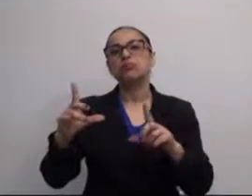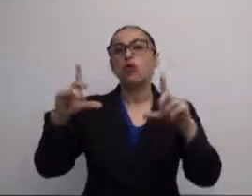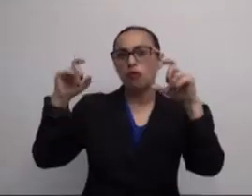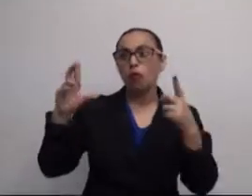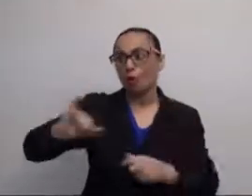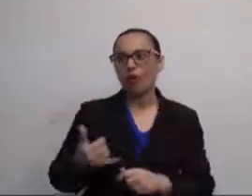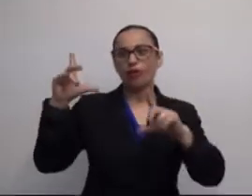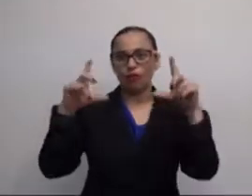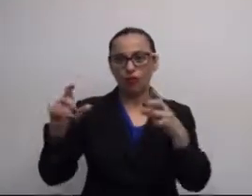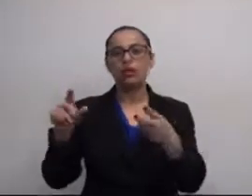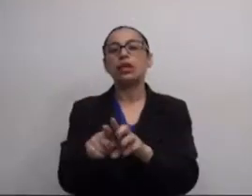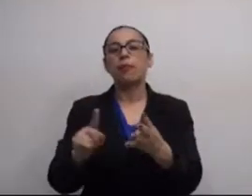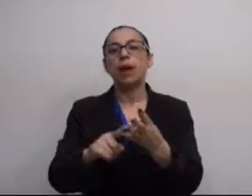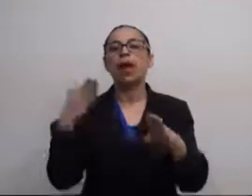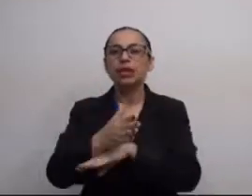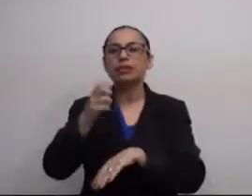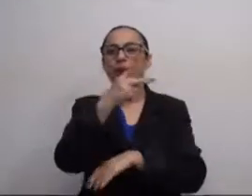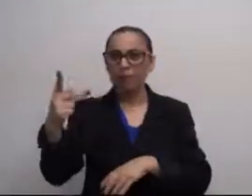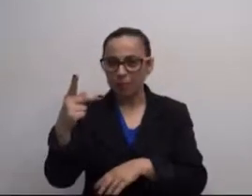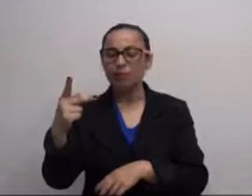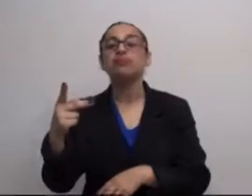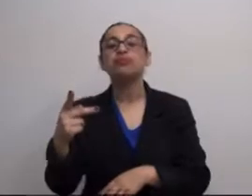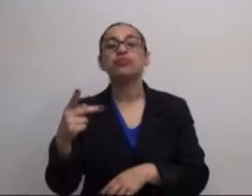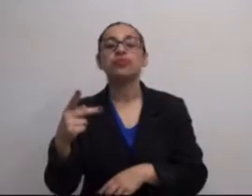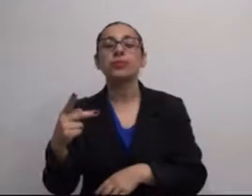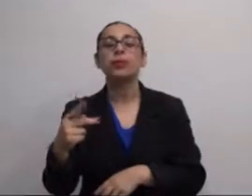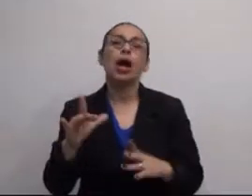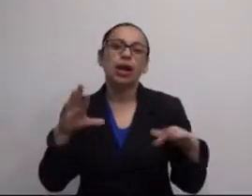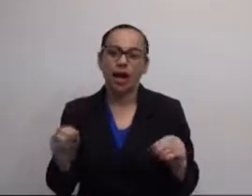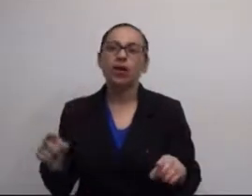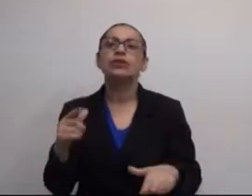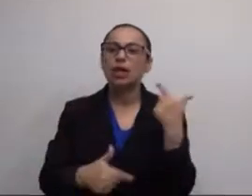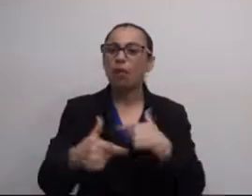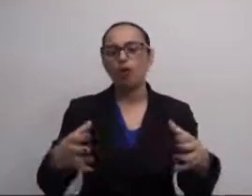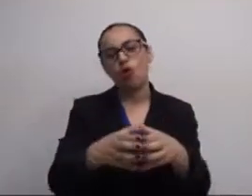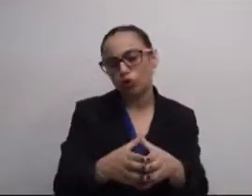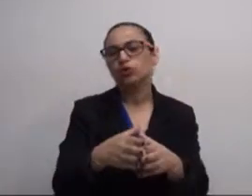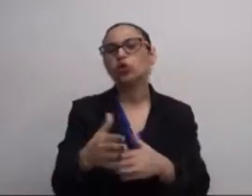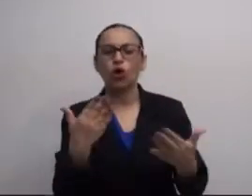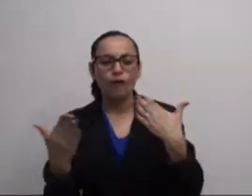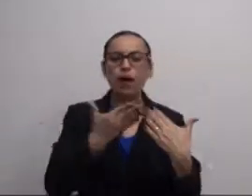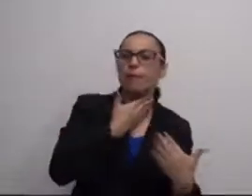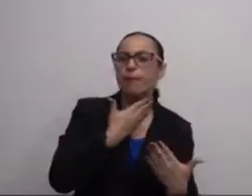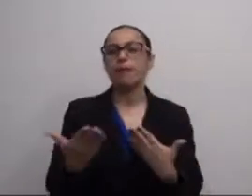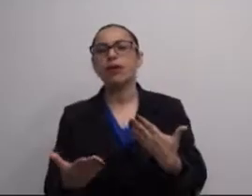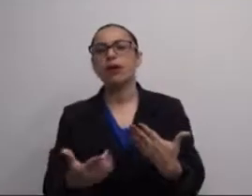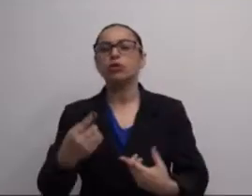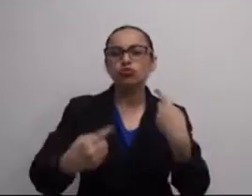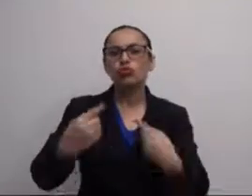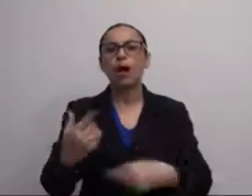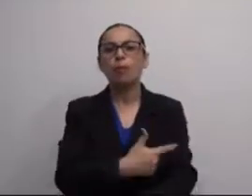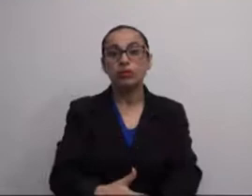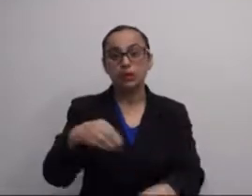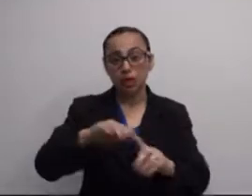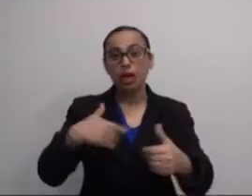também usavam os iPads, tanto para tirar foto como para acessar os aplicativos, né? E, é claro, eles